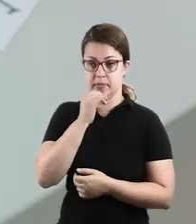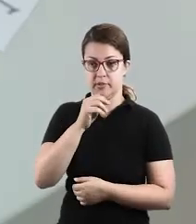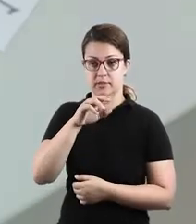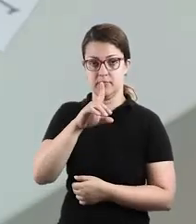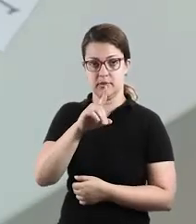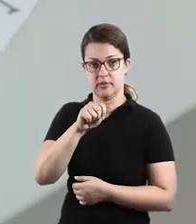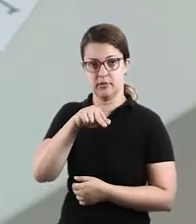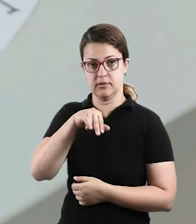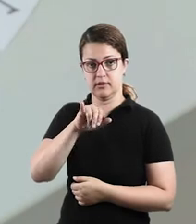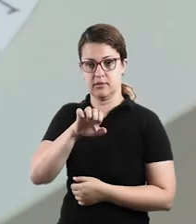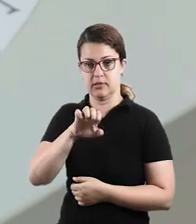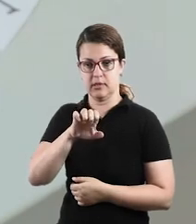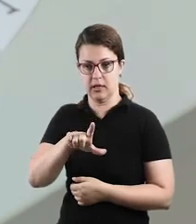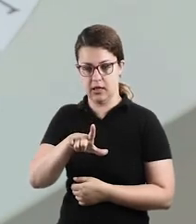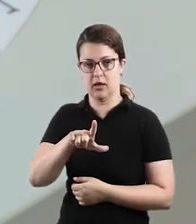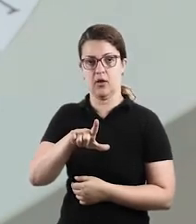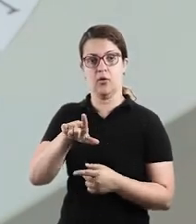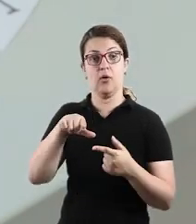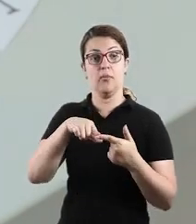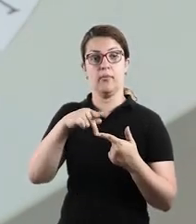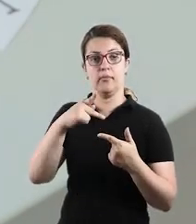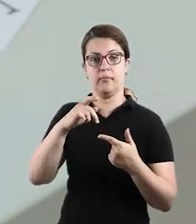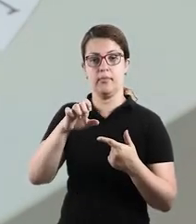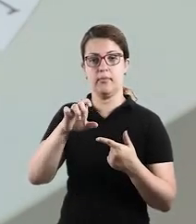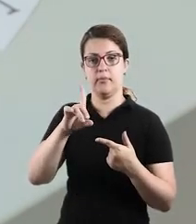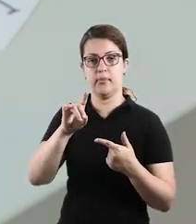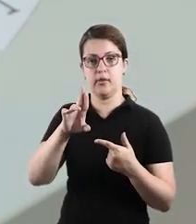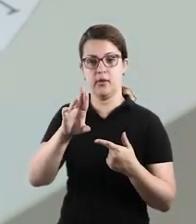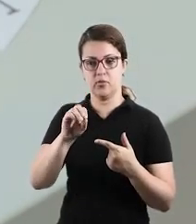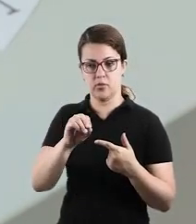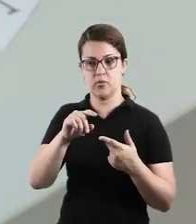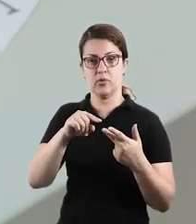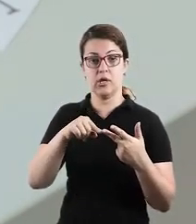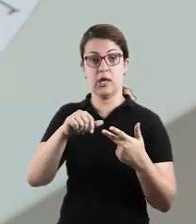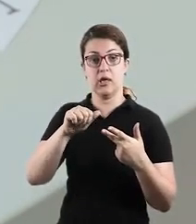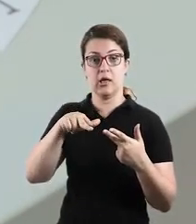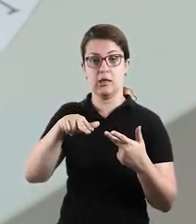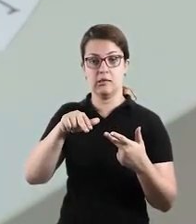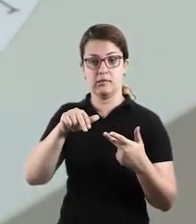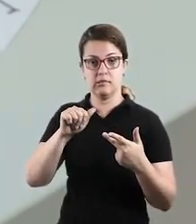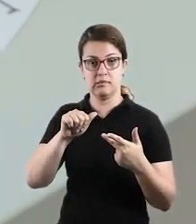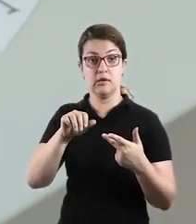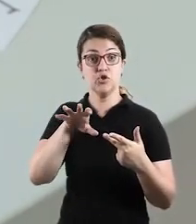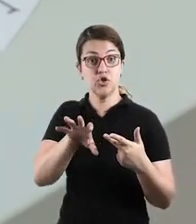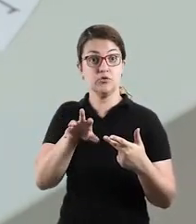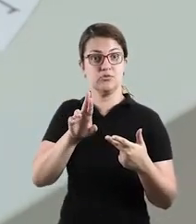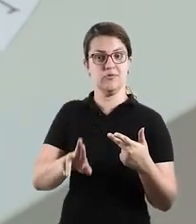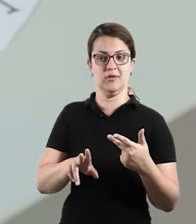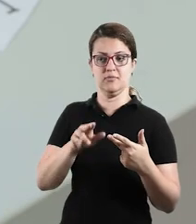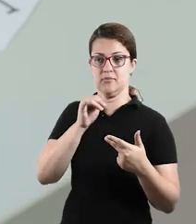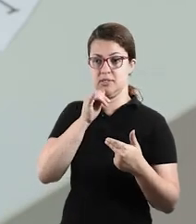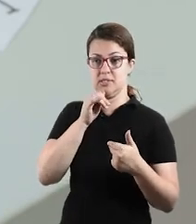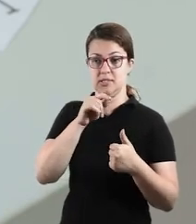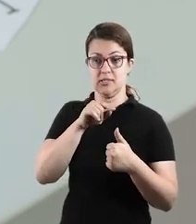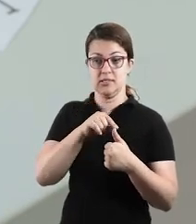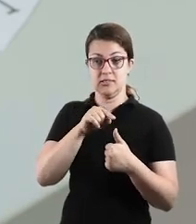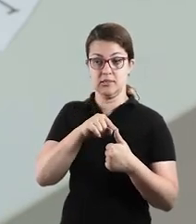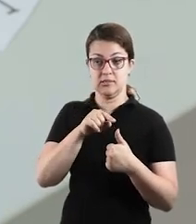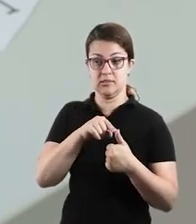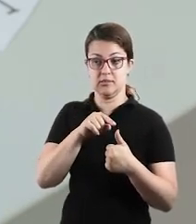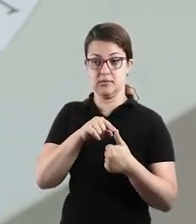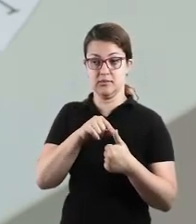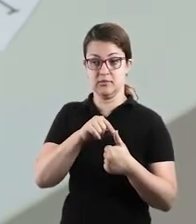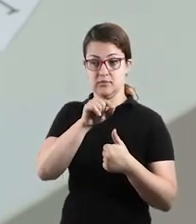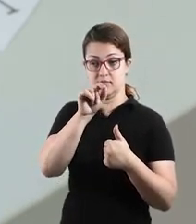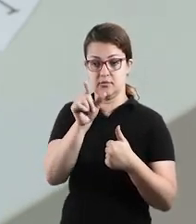nomes Daniel, Pedro e Ana. Para cada um, eu usei um formato diferente. Para esse foi